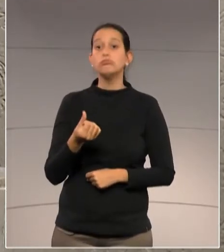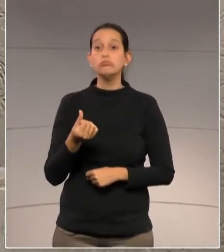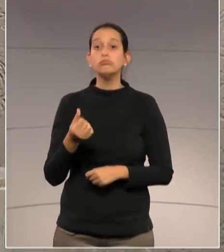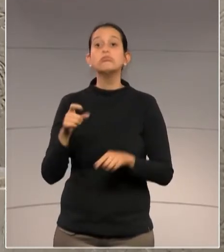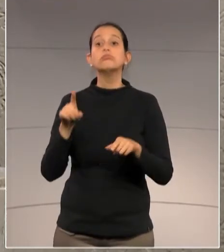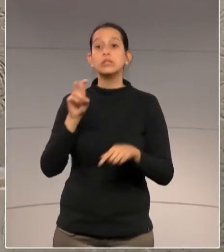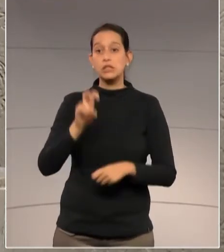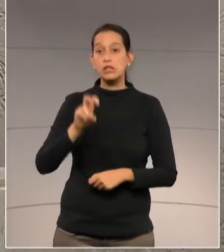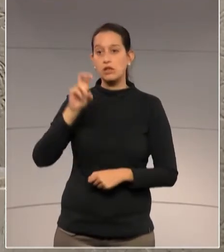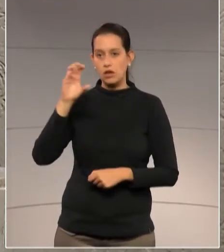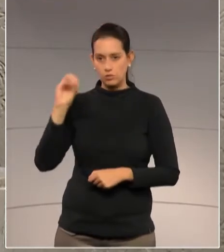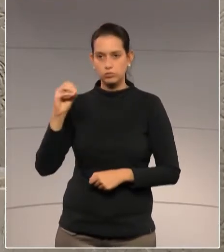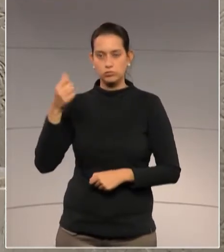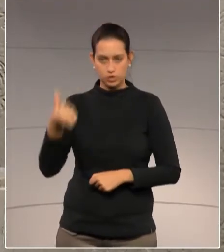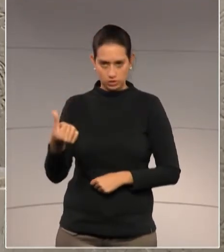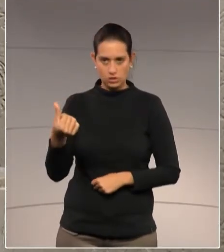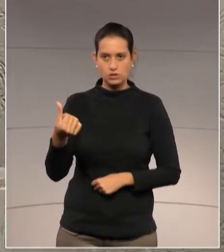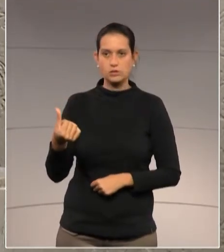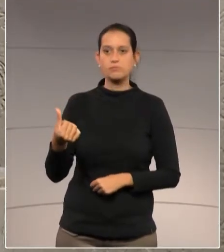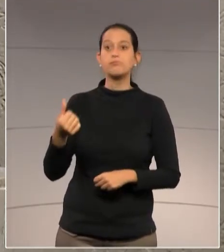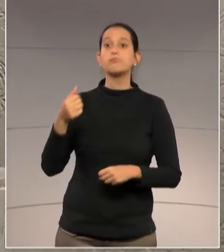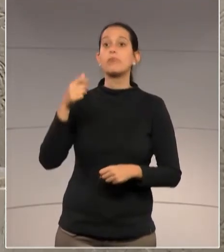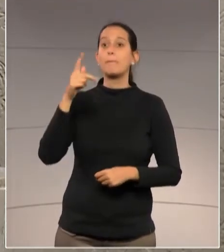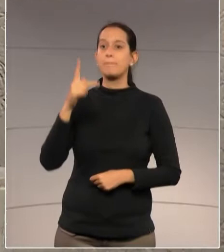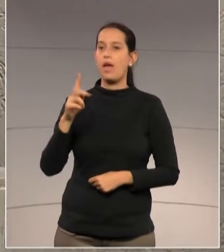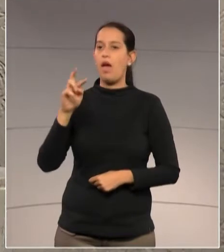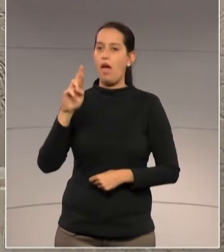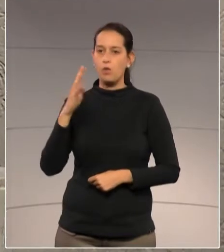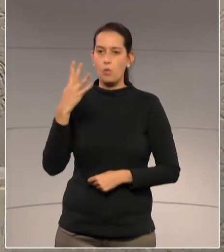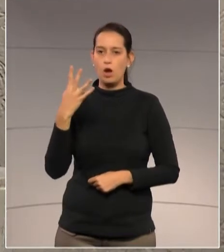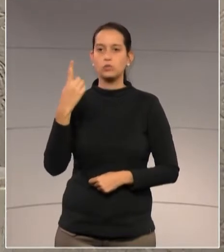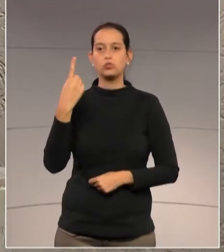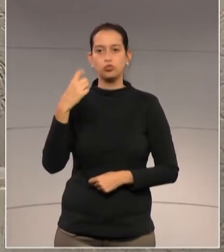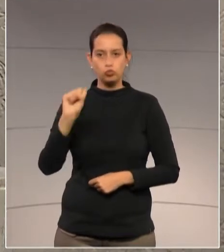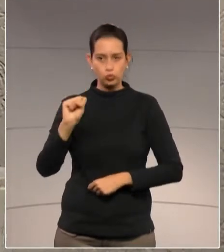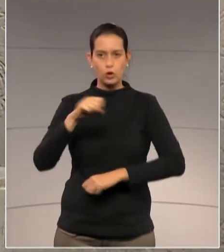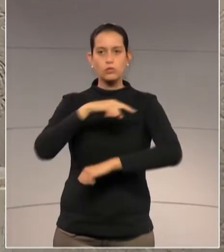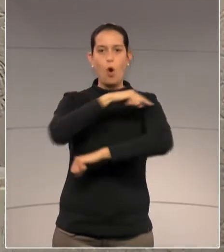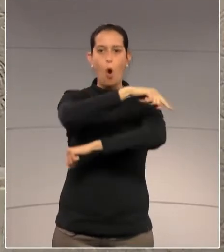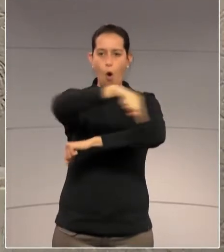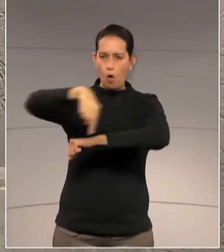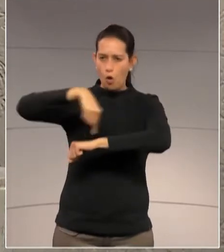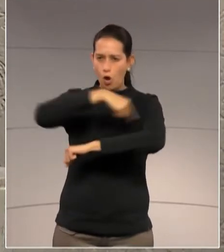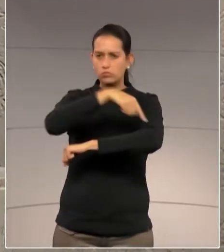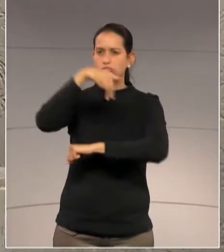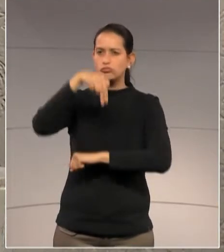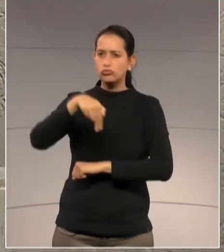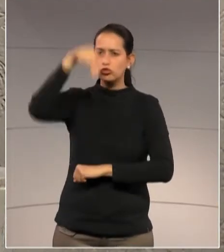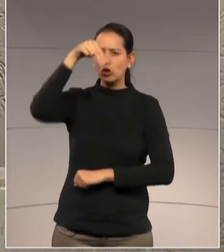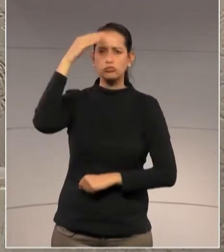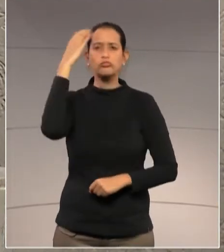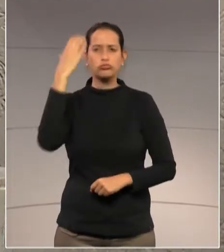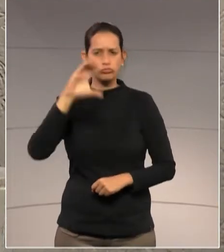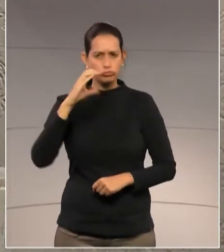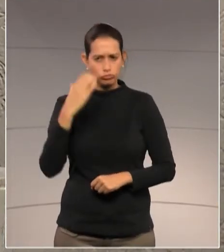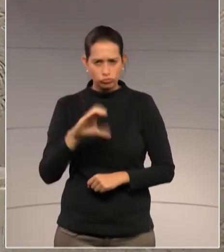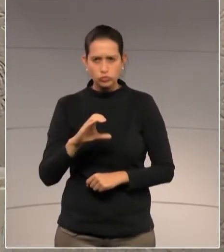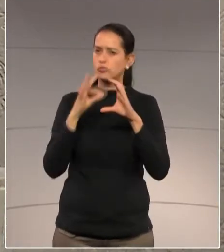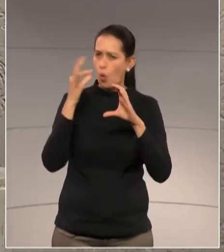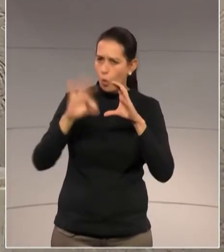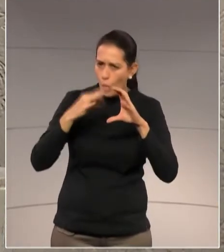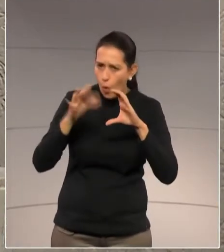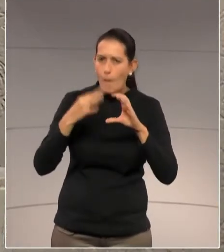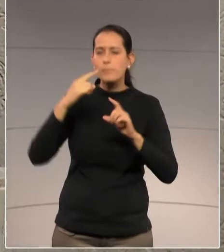Caki, e a PR-418, que é o contorno norte de Curitiba, que vai pegar Colombo, Almirante da Mandaré, Campo Magro e